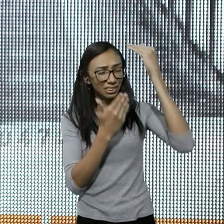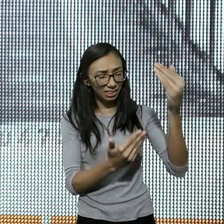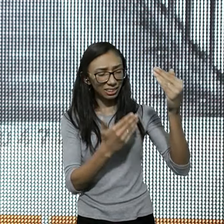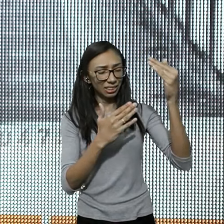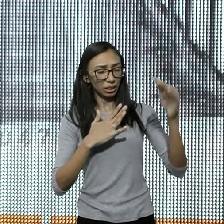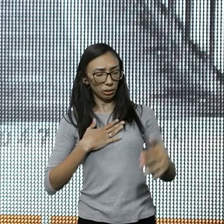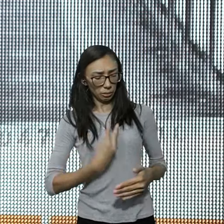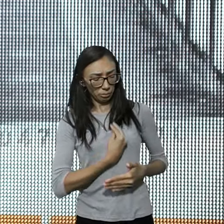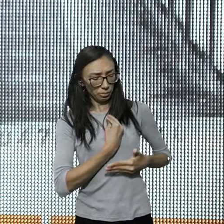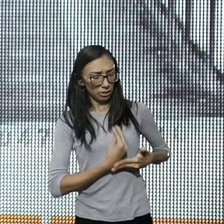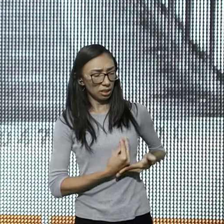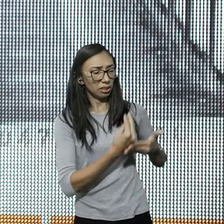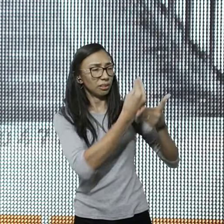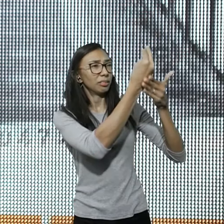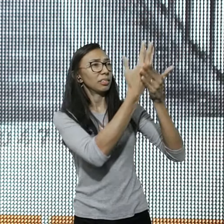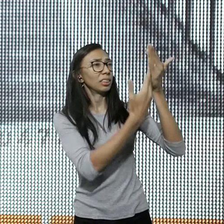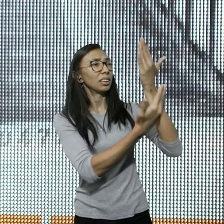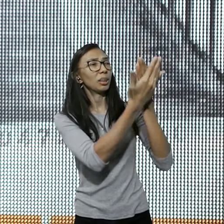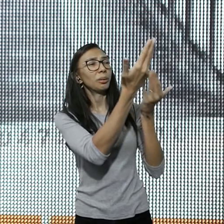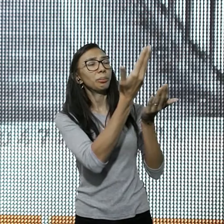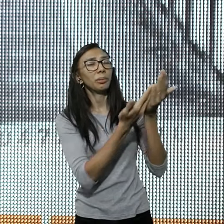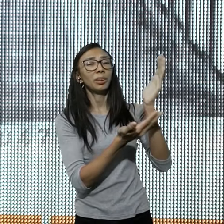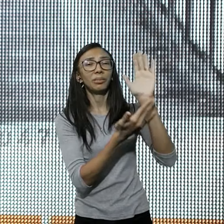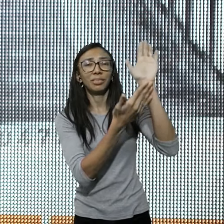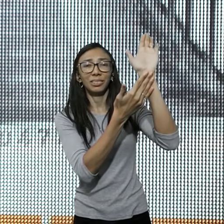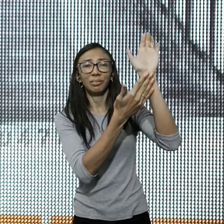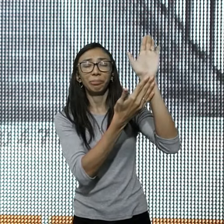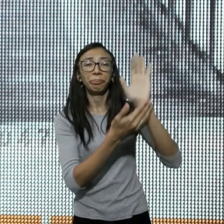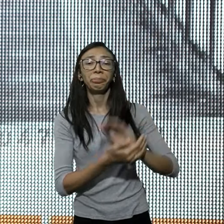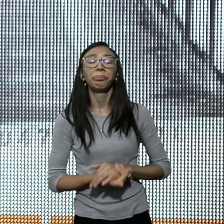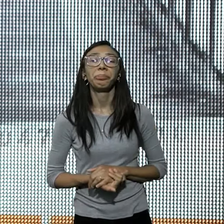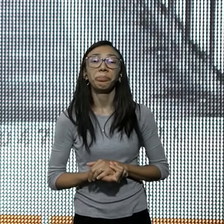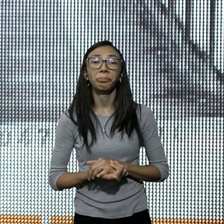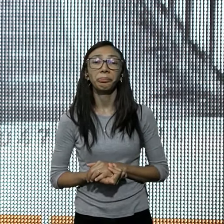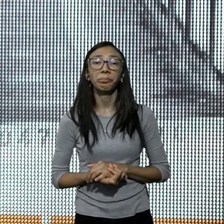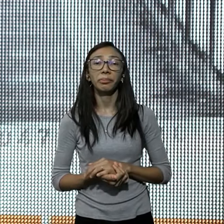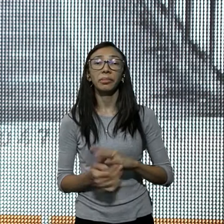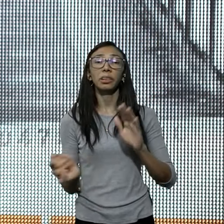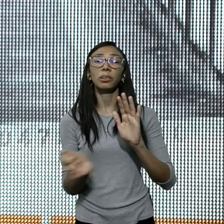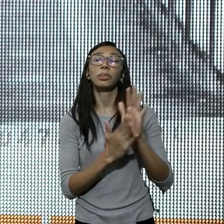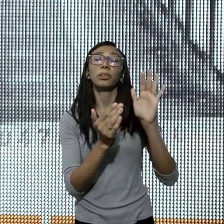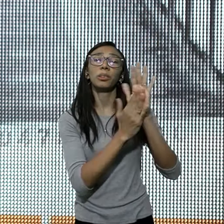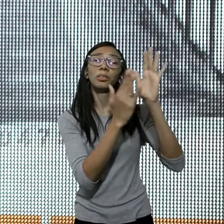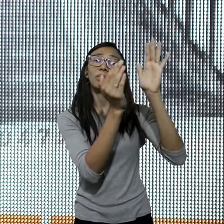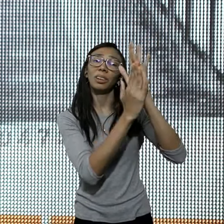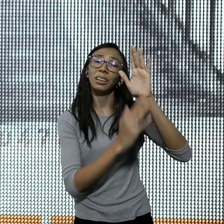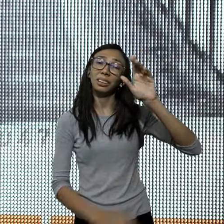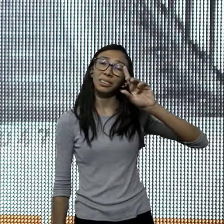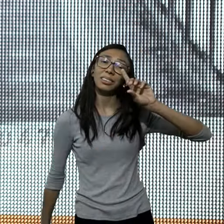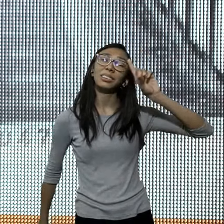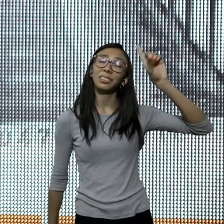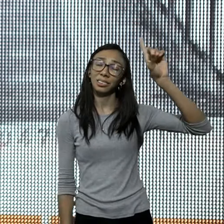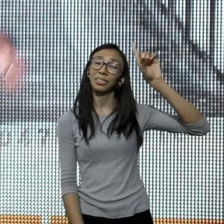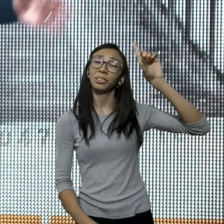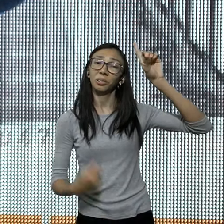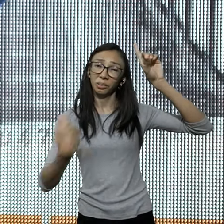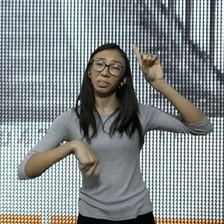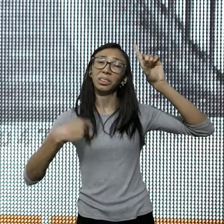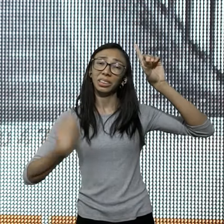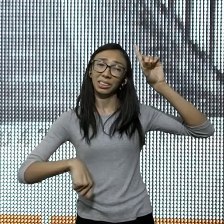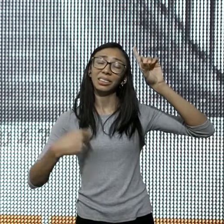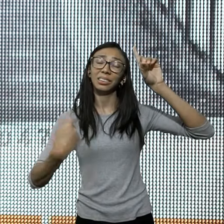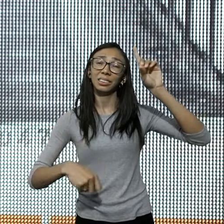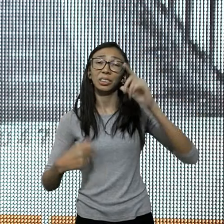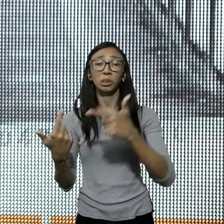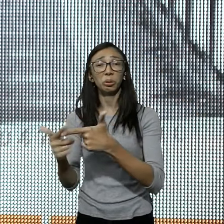pois a minha vida, está nas suas mãos, será que você pode dizer isso, louvar a Deus, acima das circunstâncias, aprender